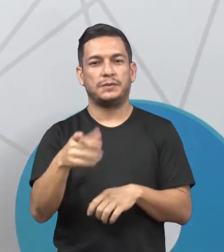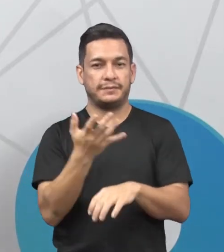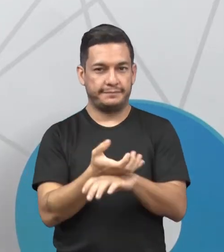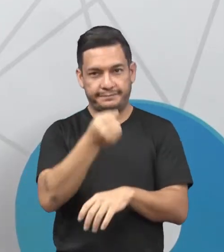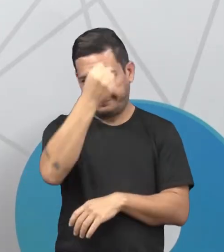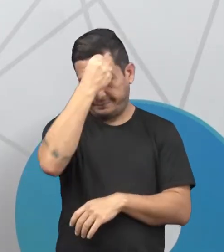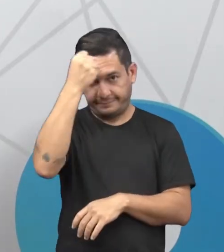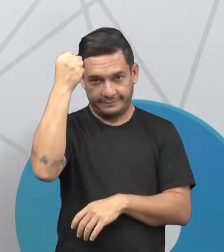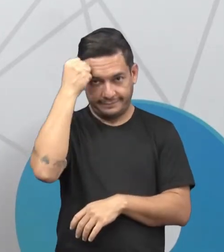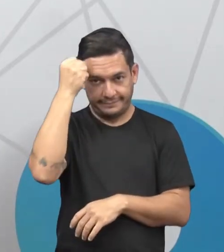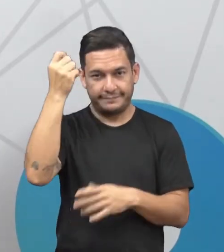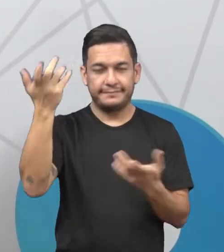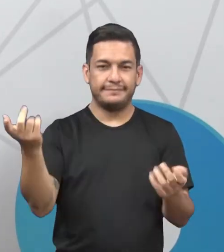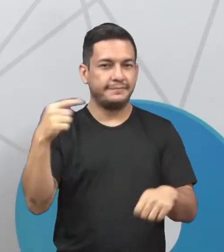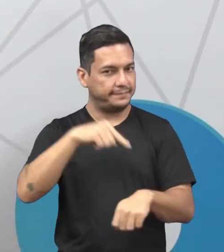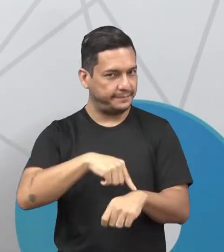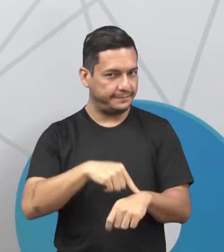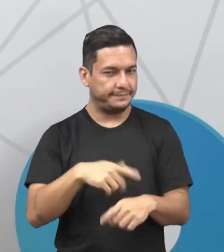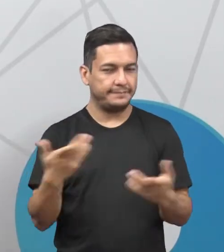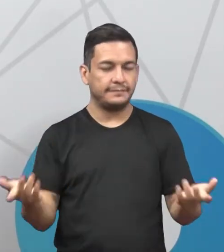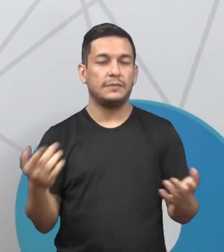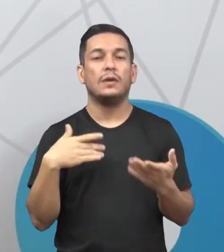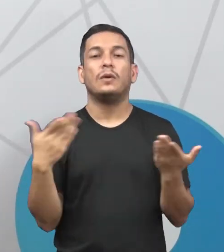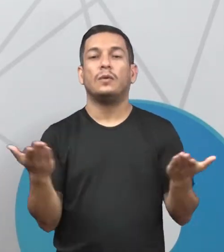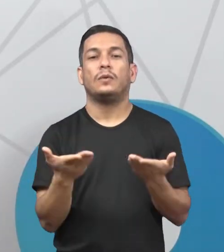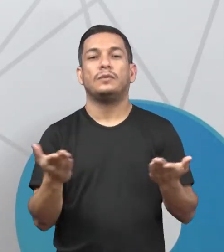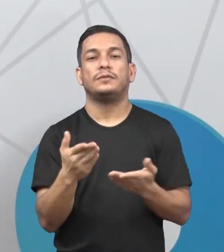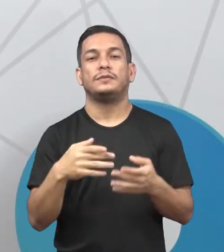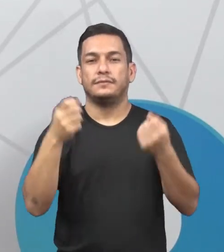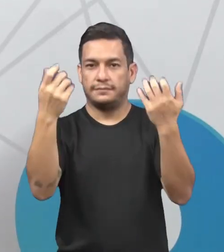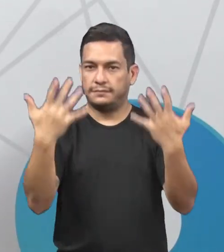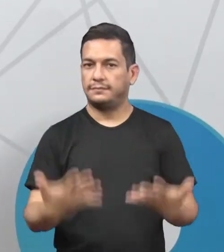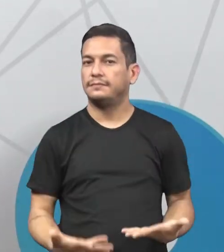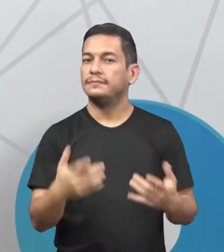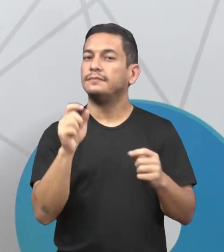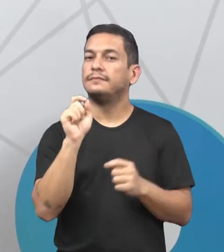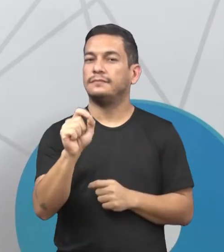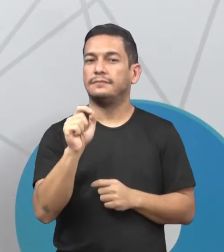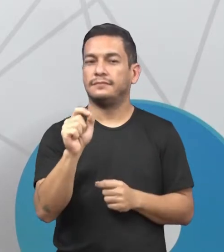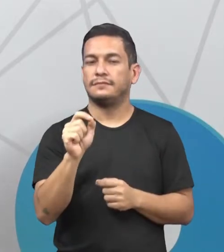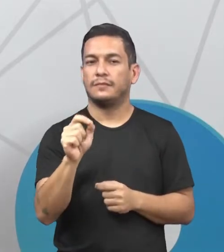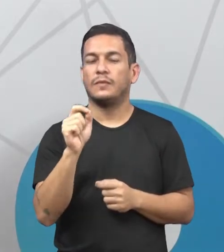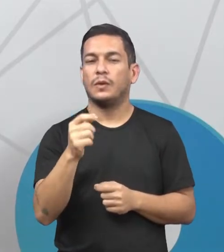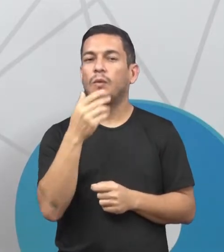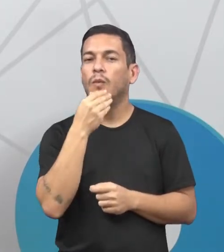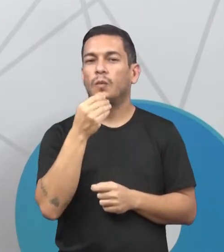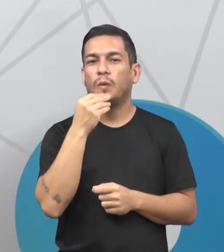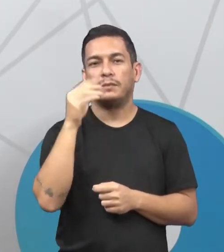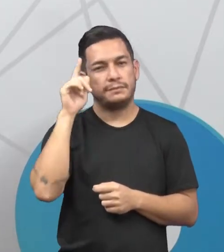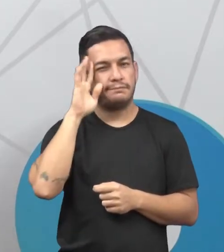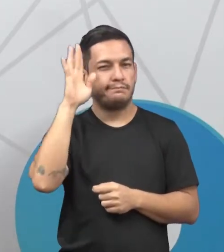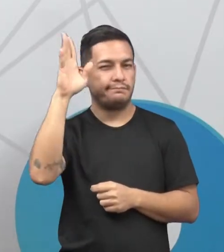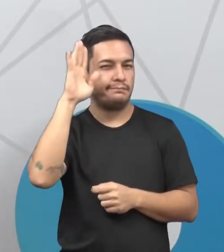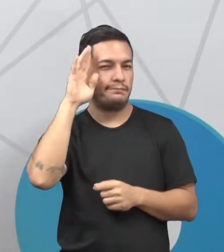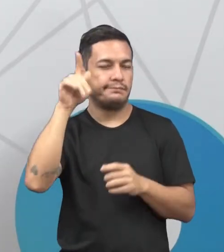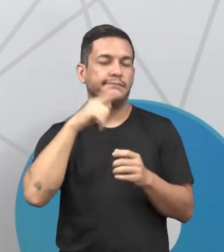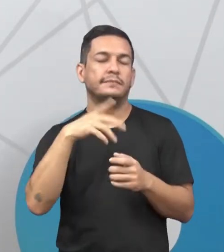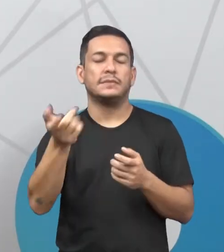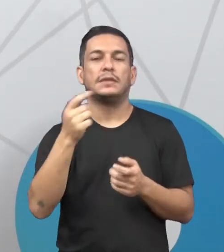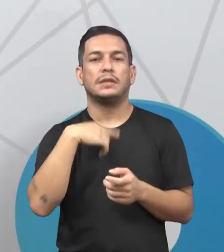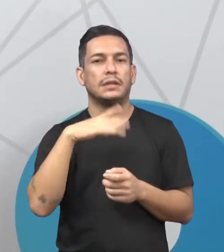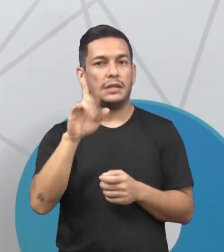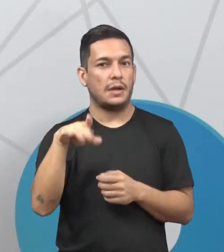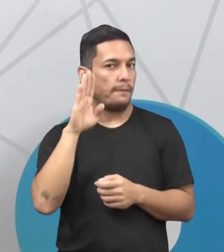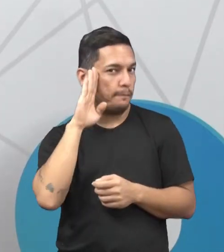nesse determinado momento. Hoje nós vamos falar de um sociólogo que é considerado um dos clássicos,